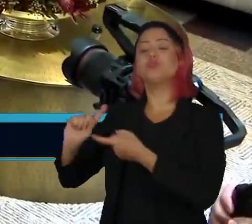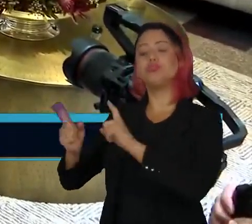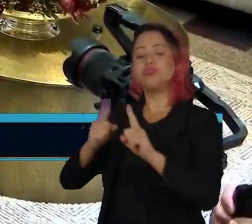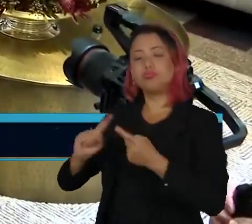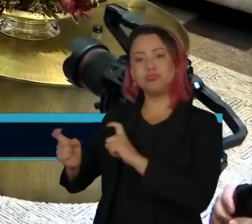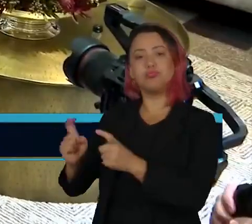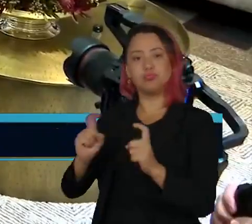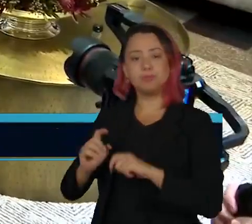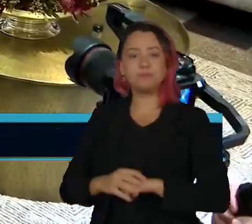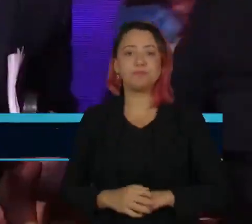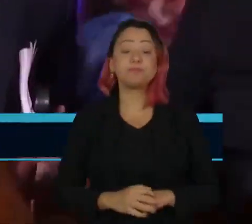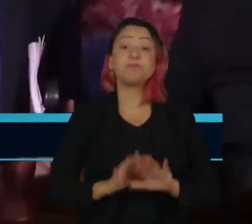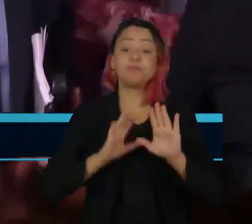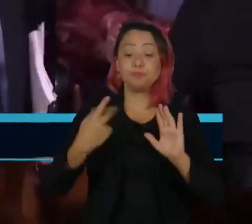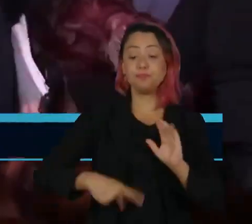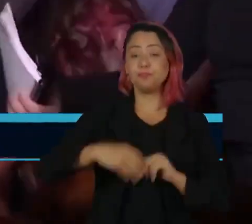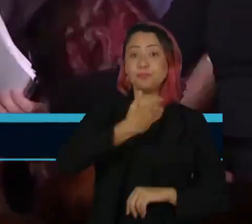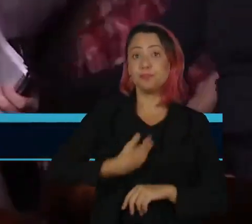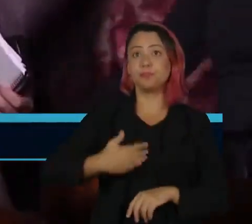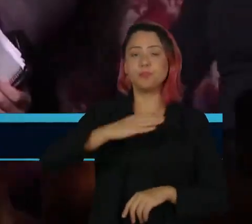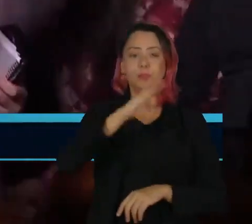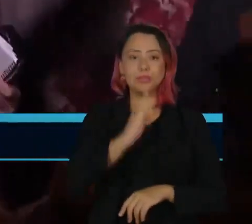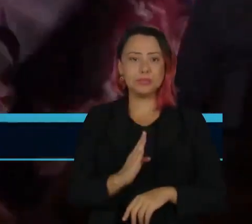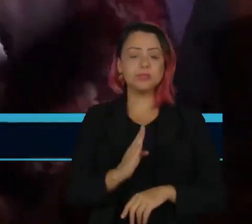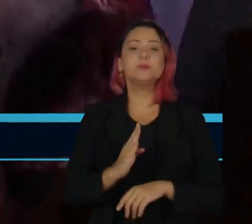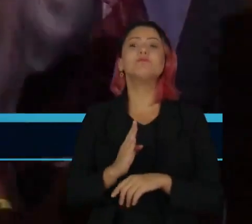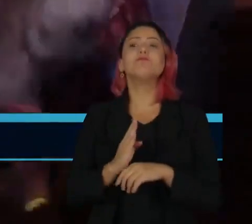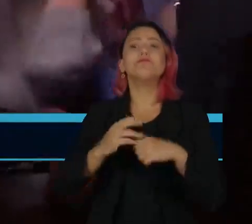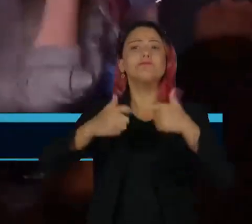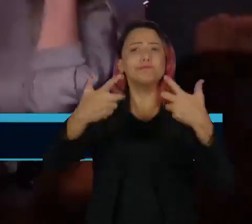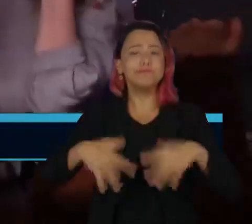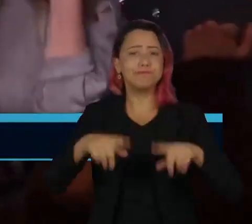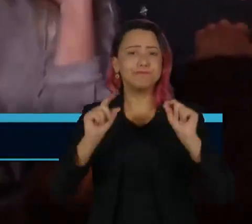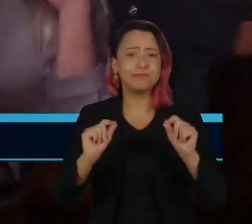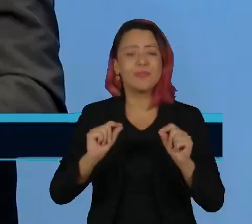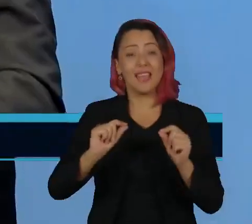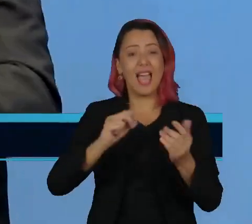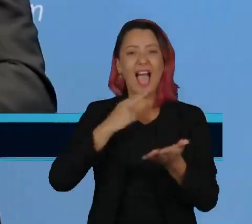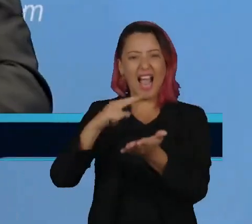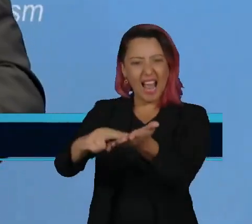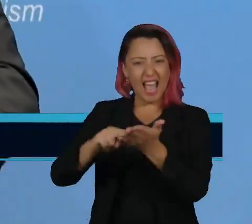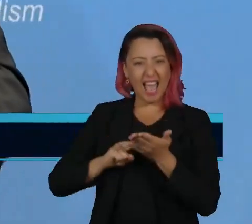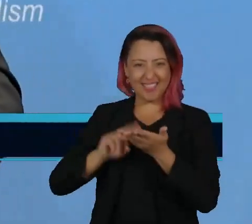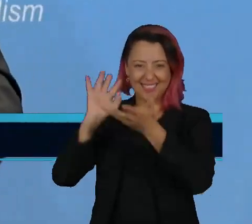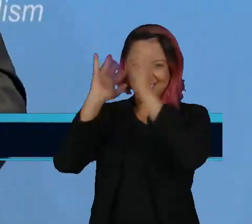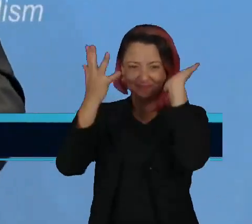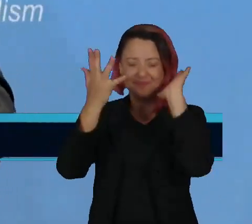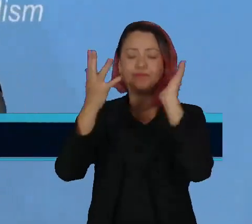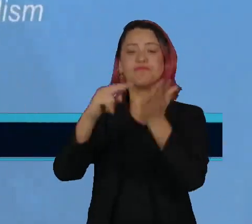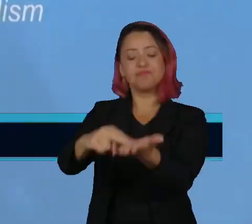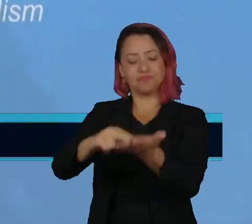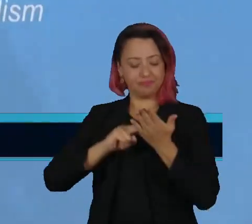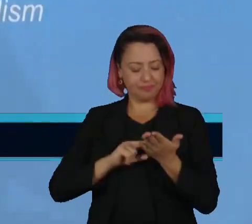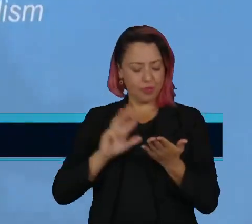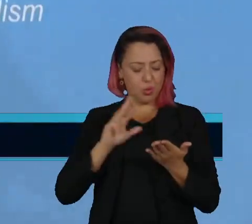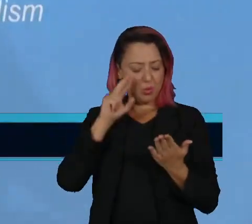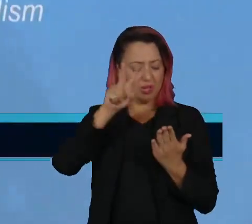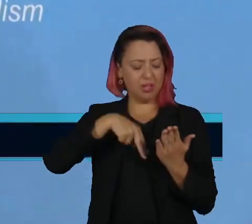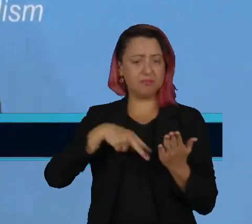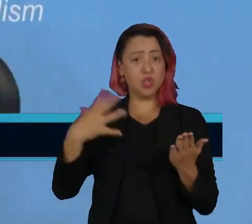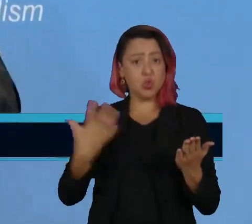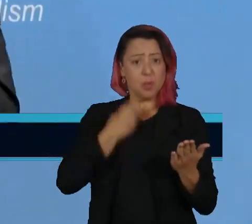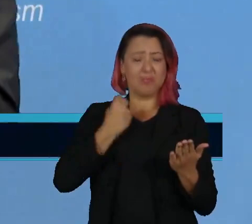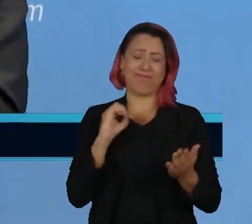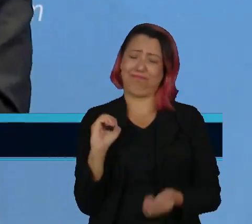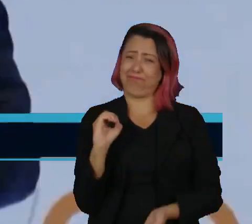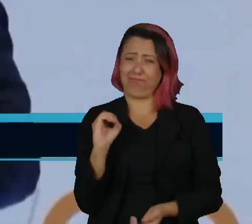fontes do governo brasileiro disseram que a carta de Milley foi zero surpresa para o presidente Lula e que não haverá reação